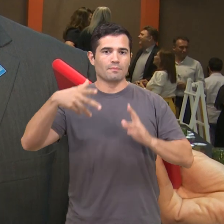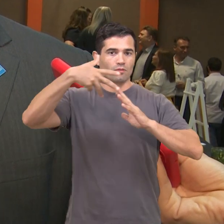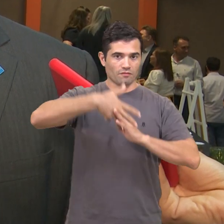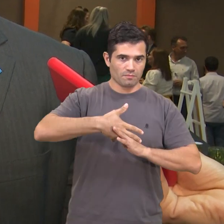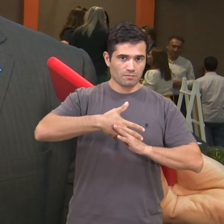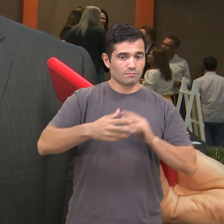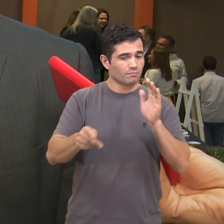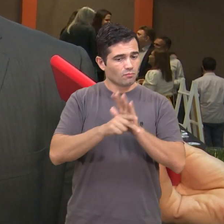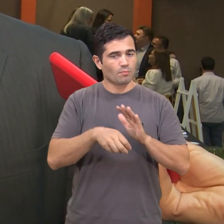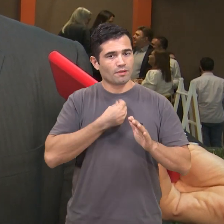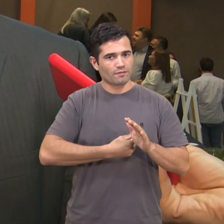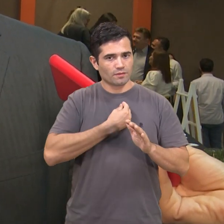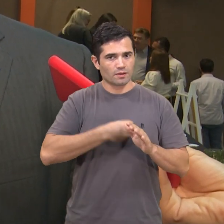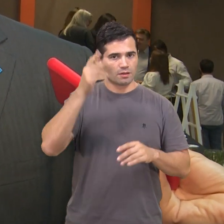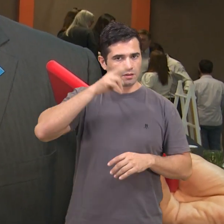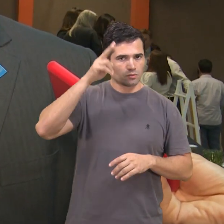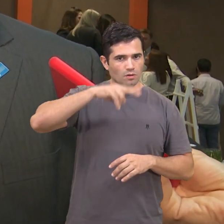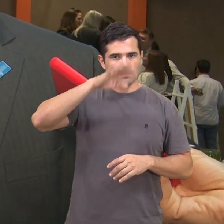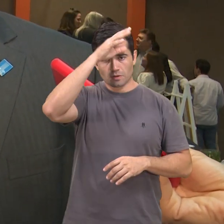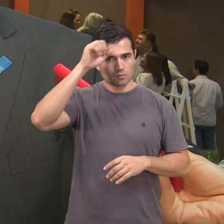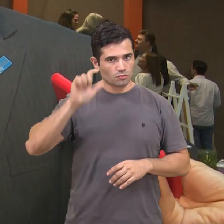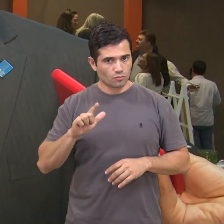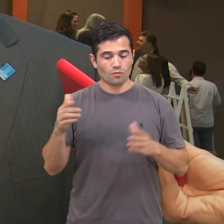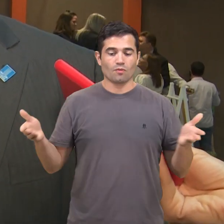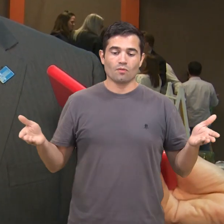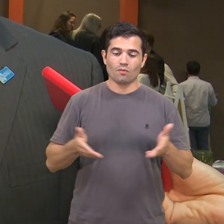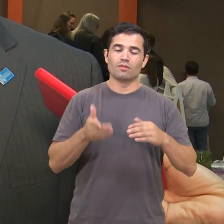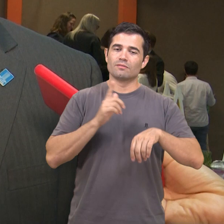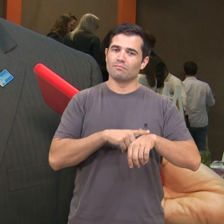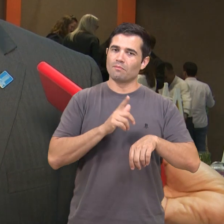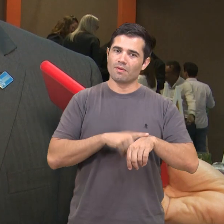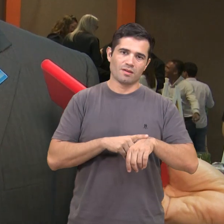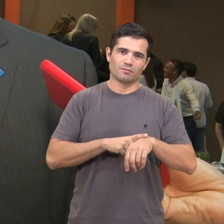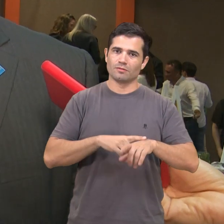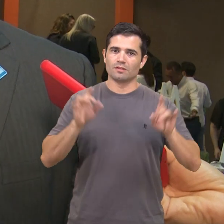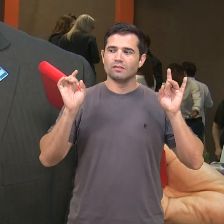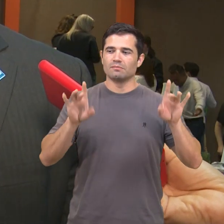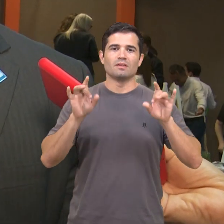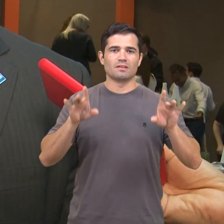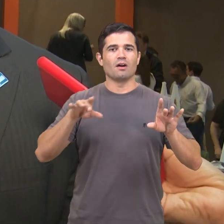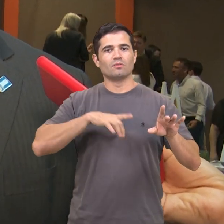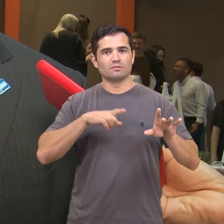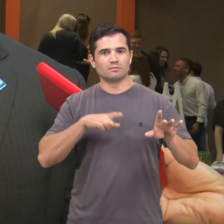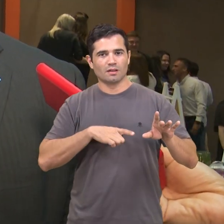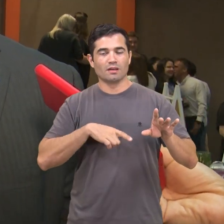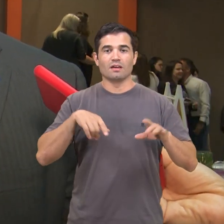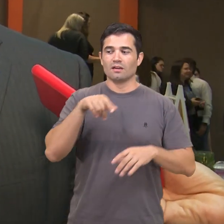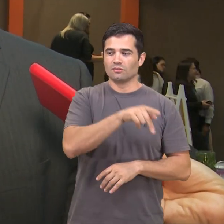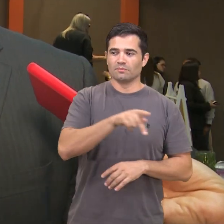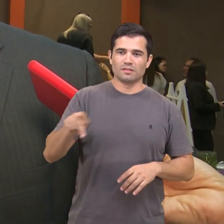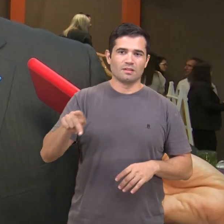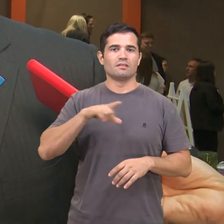parte da história do Mato Grosso do Sul. E hoje é um momento símbolo de comemoração. Estamos com o